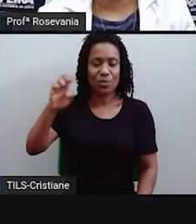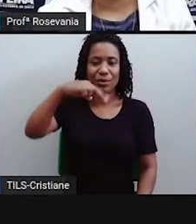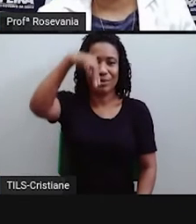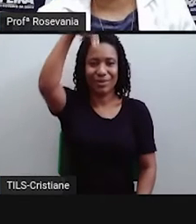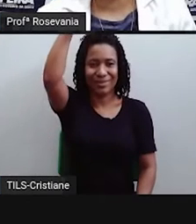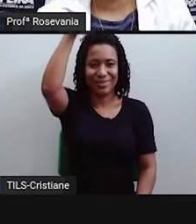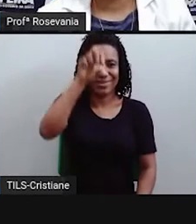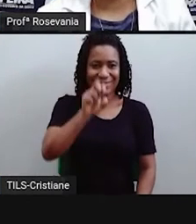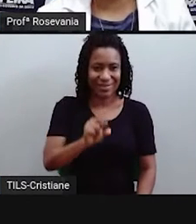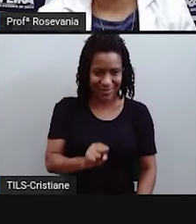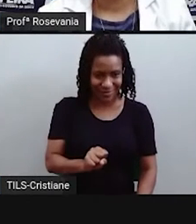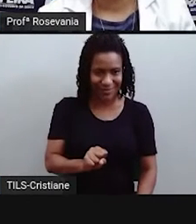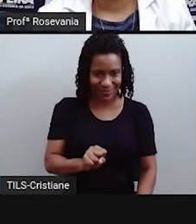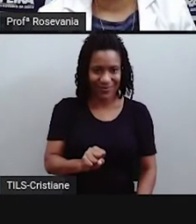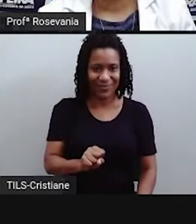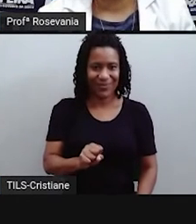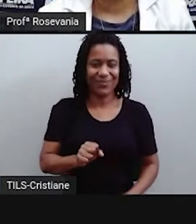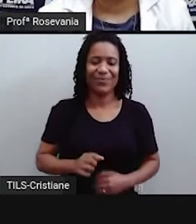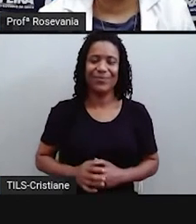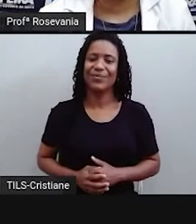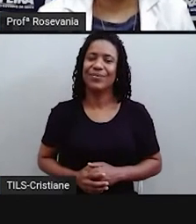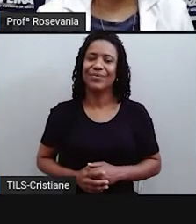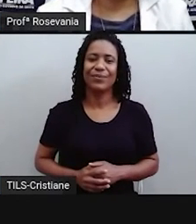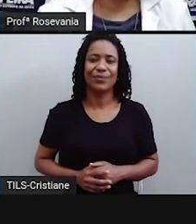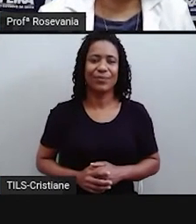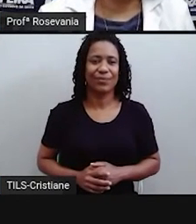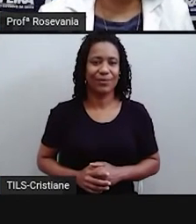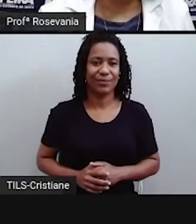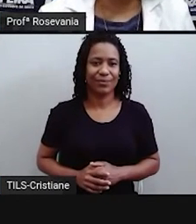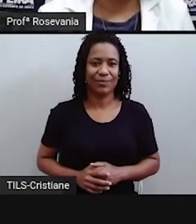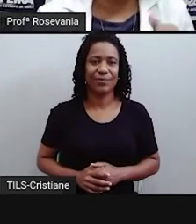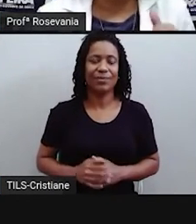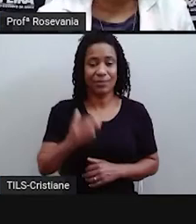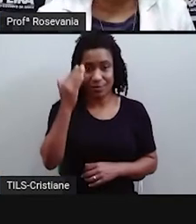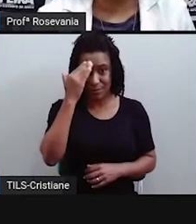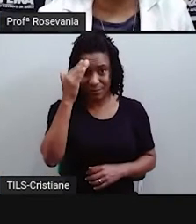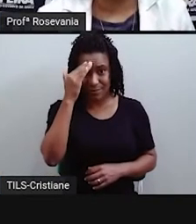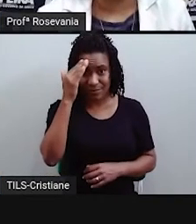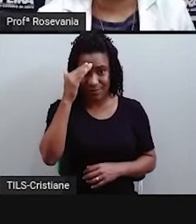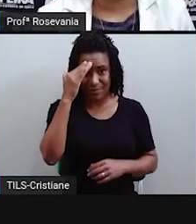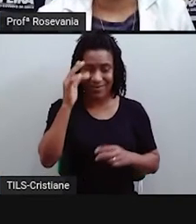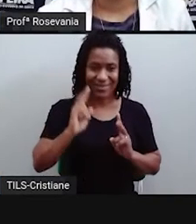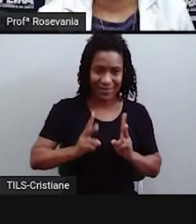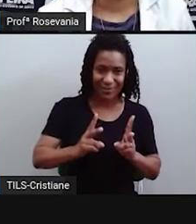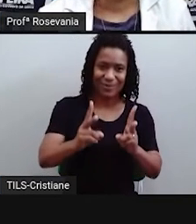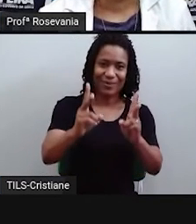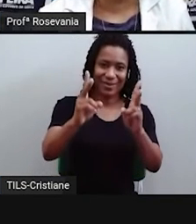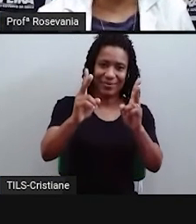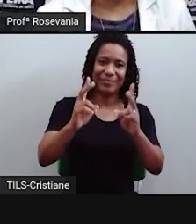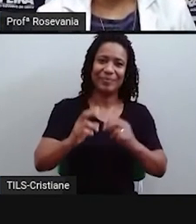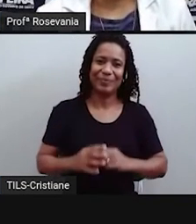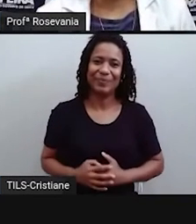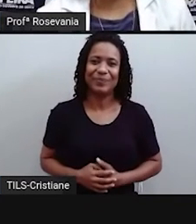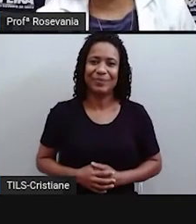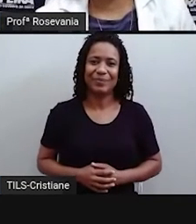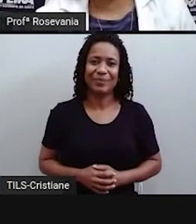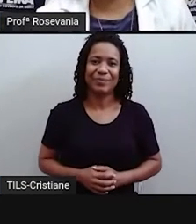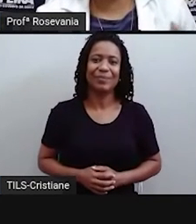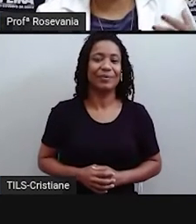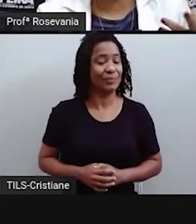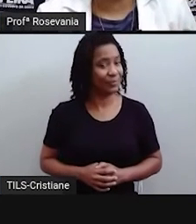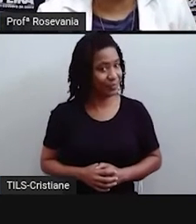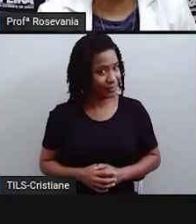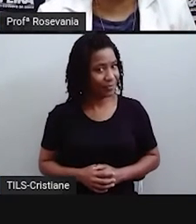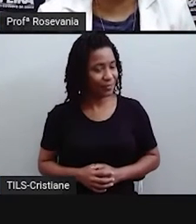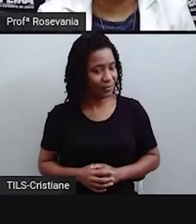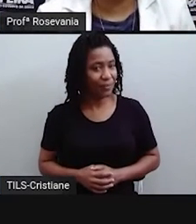paralelos, eu numero essas linhas aí. Espero que tenham compreendido e vamos embora para a próxima. Já quando eu